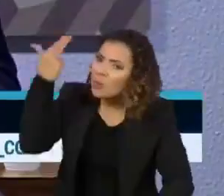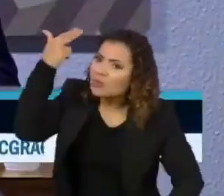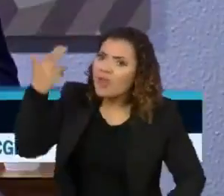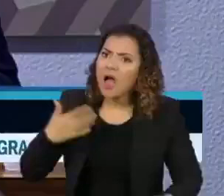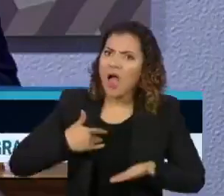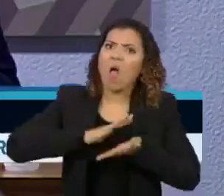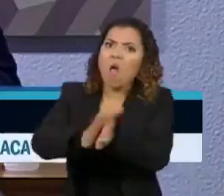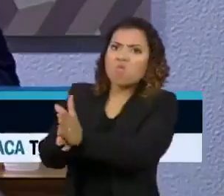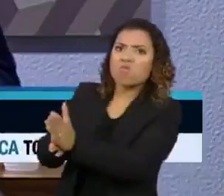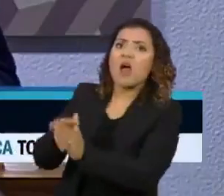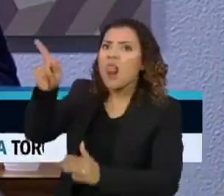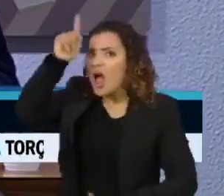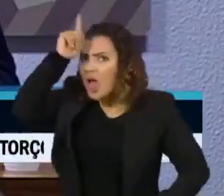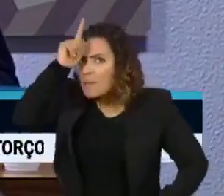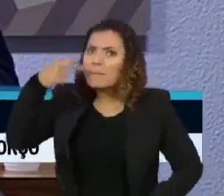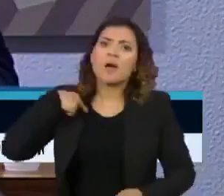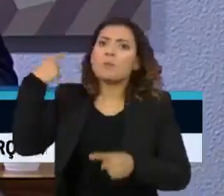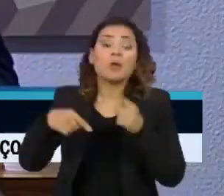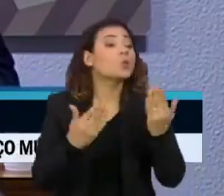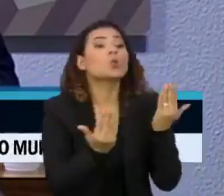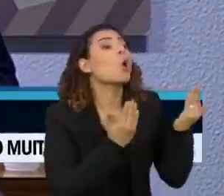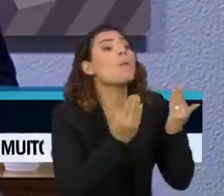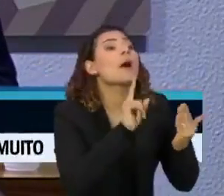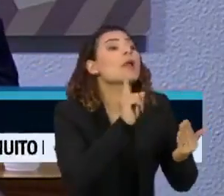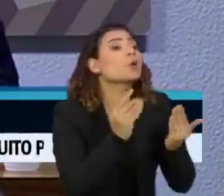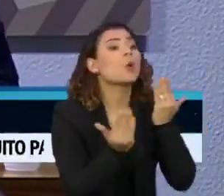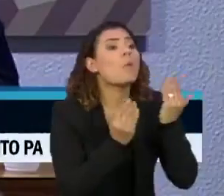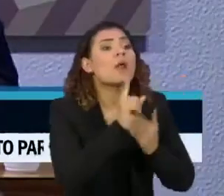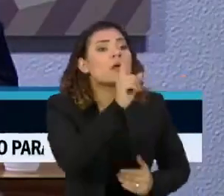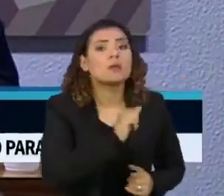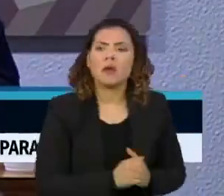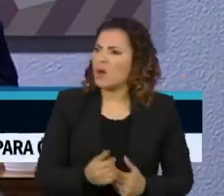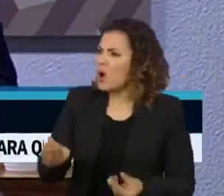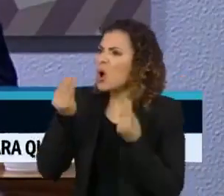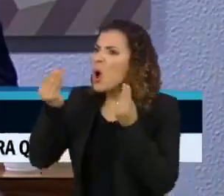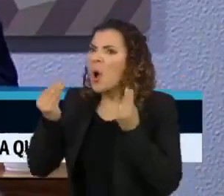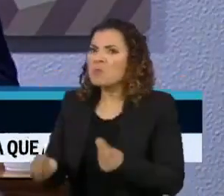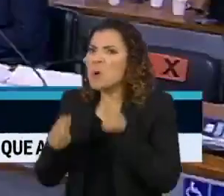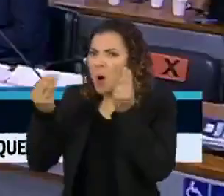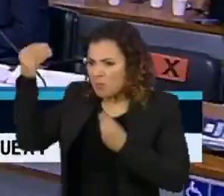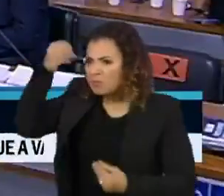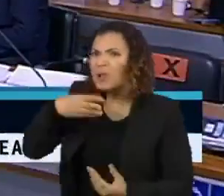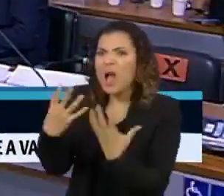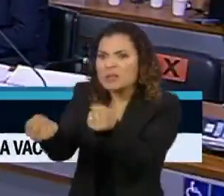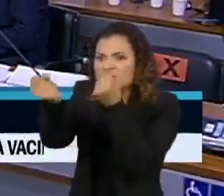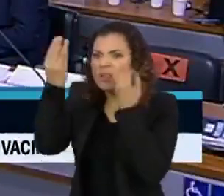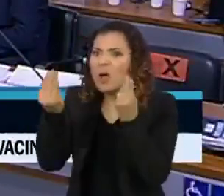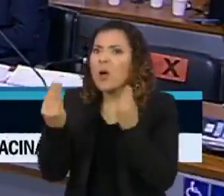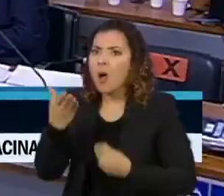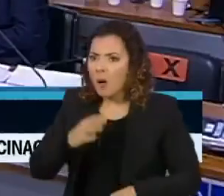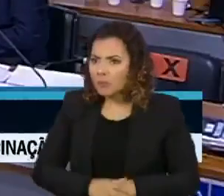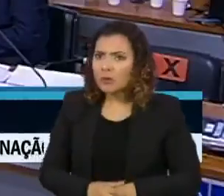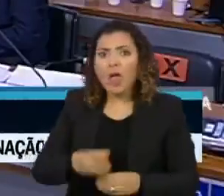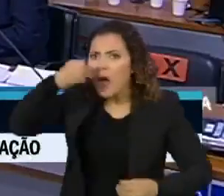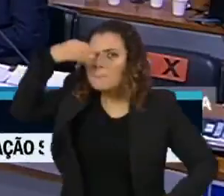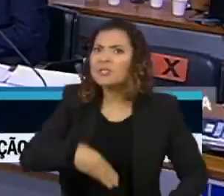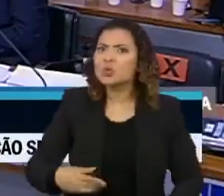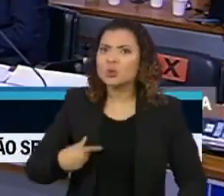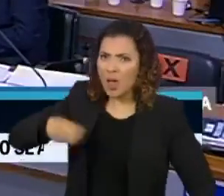o genecido que ocorreu na Alemanha. Não estou comparando. Respeite os judeus, respeite os judeus. Desculpe, um absurdo.